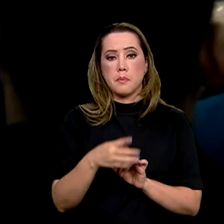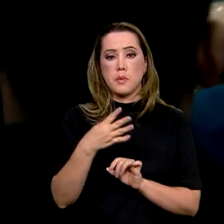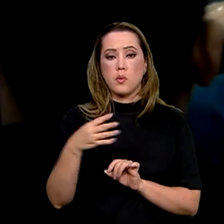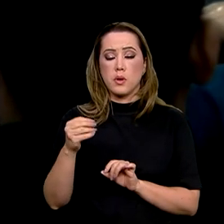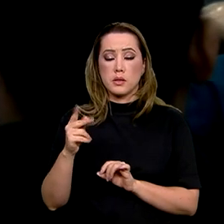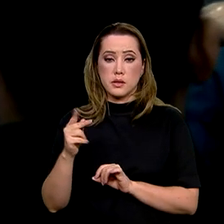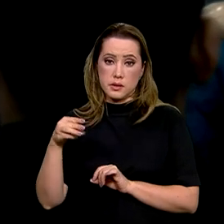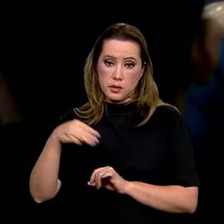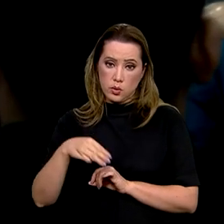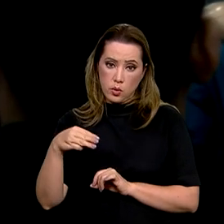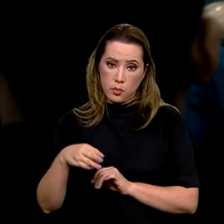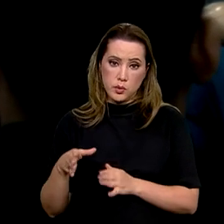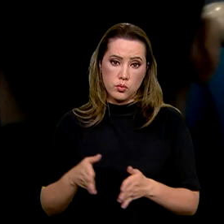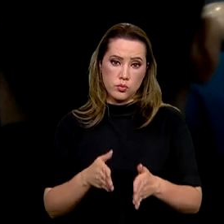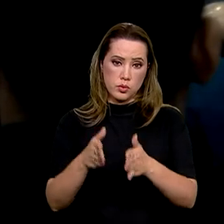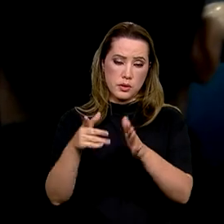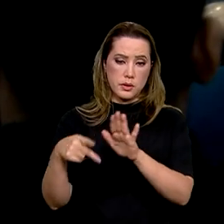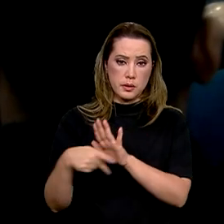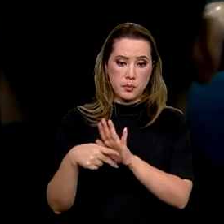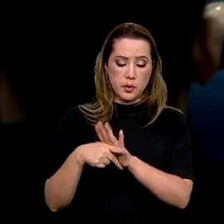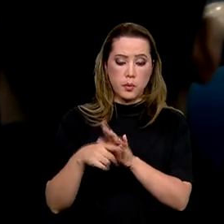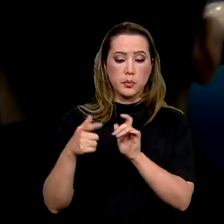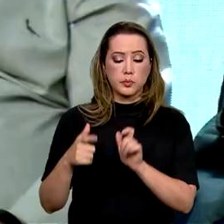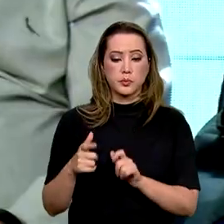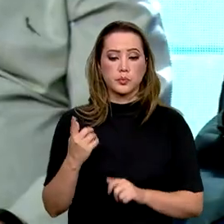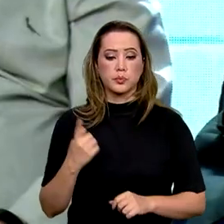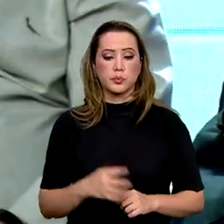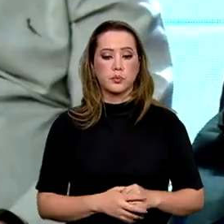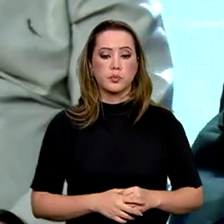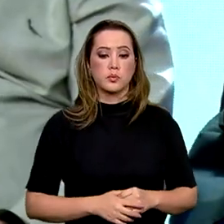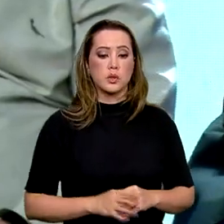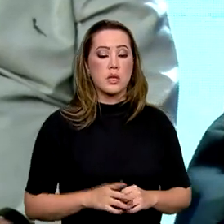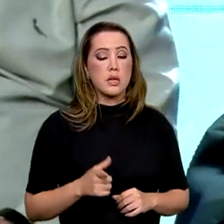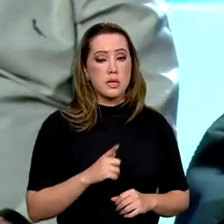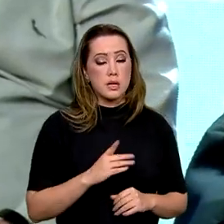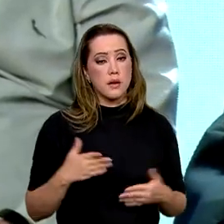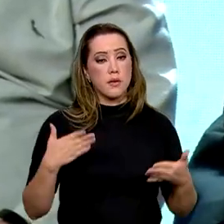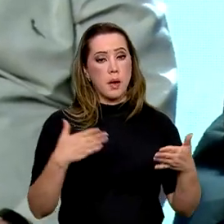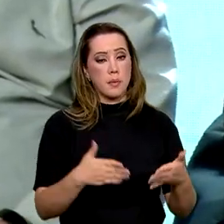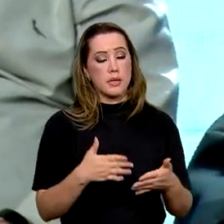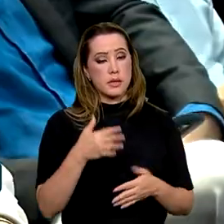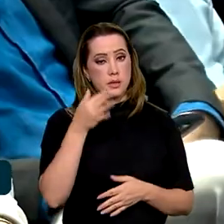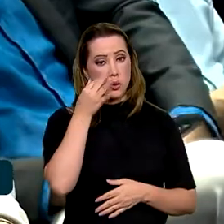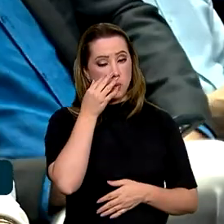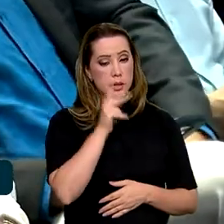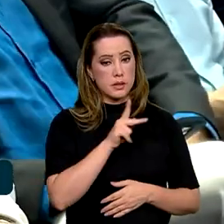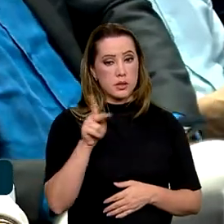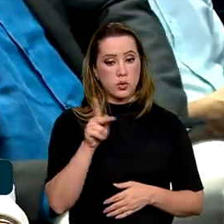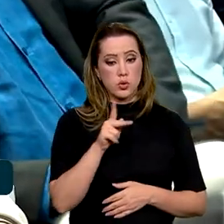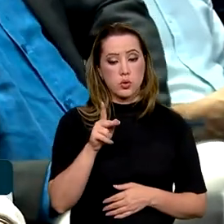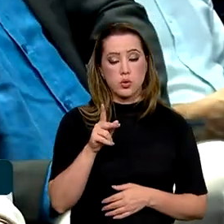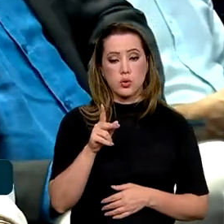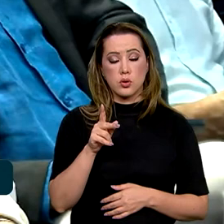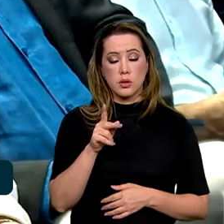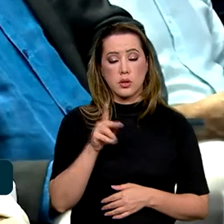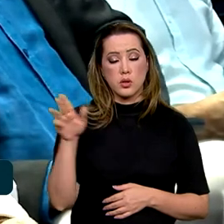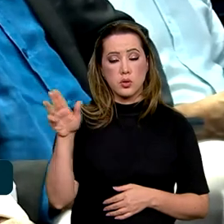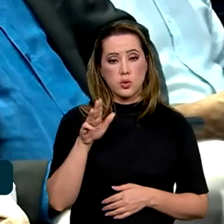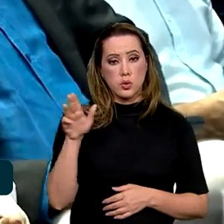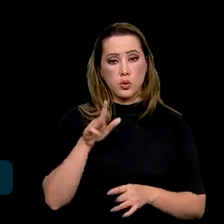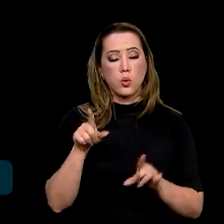região. A cerimônia de lançamento do novo PAC no Estado contou com a presença do presidente Lula, de ministros e outras